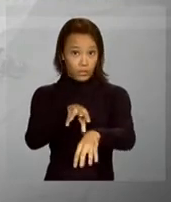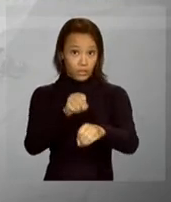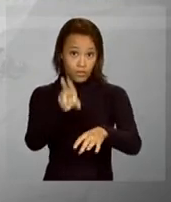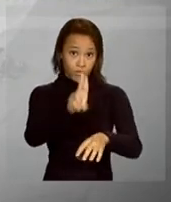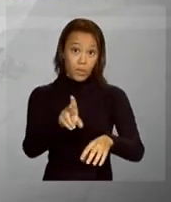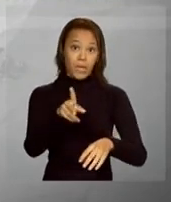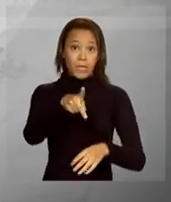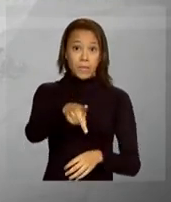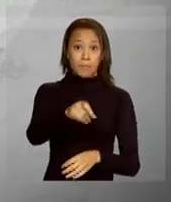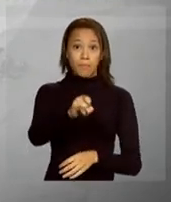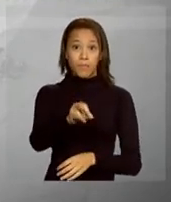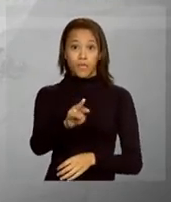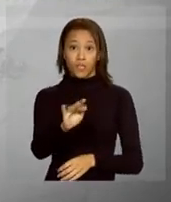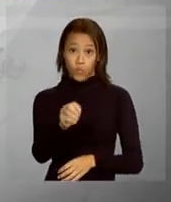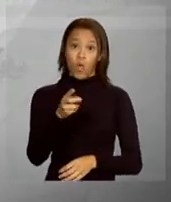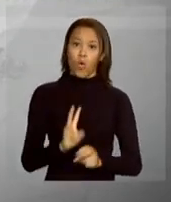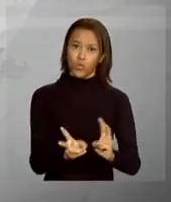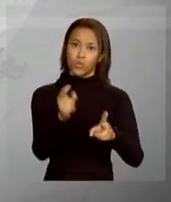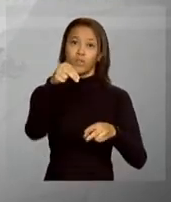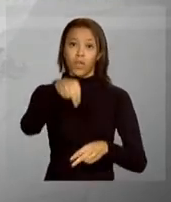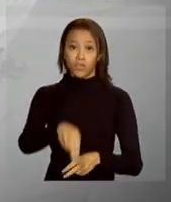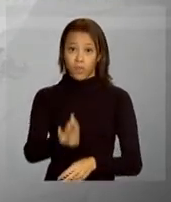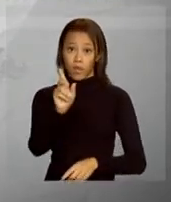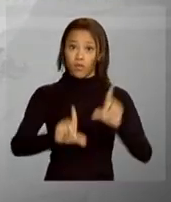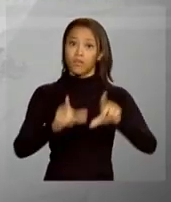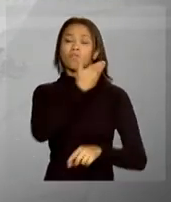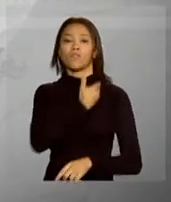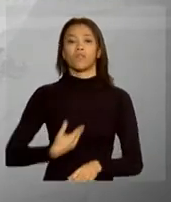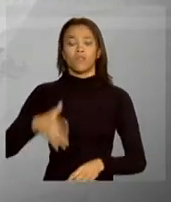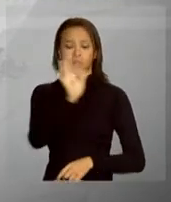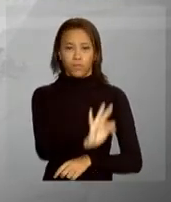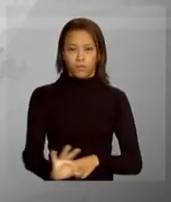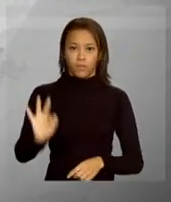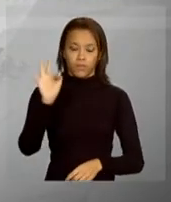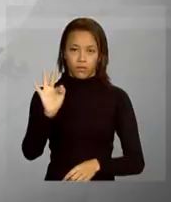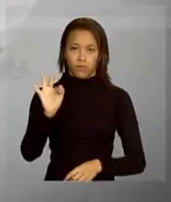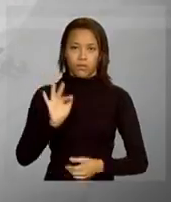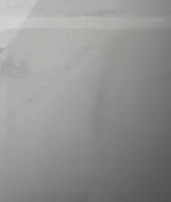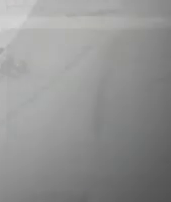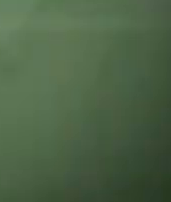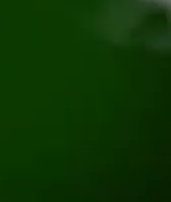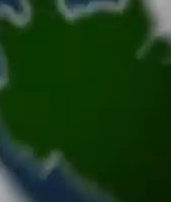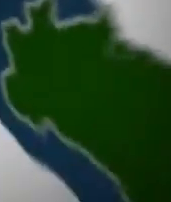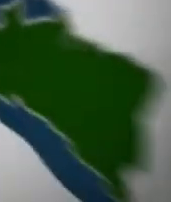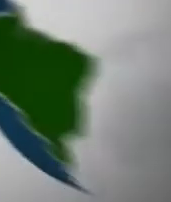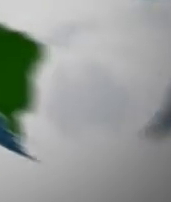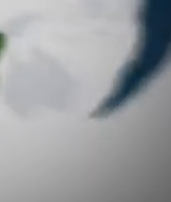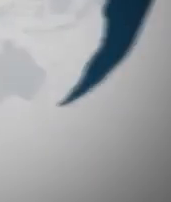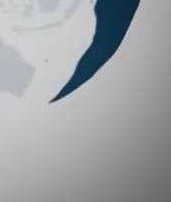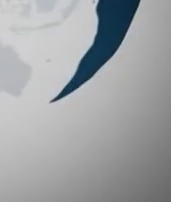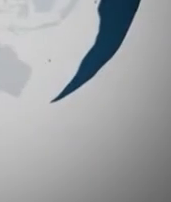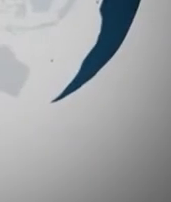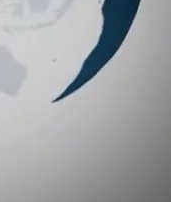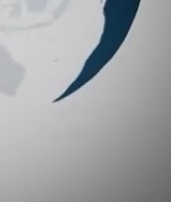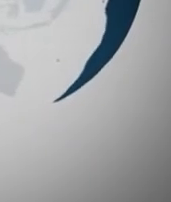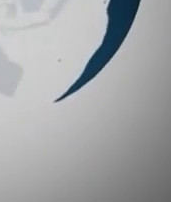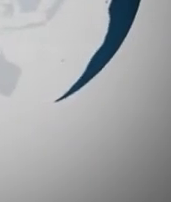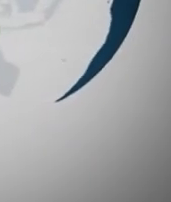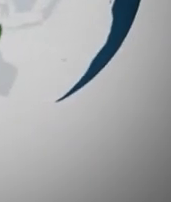em Pirituba. Continue com a gente, NBR, a TV do Governo Federal. Tchau.